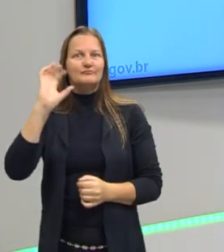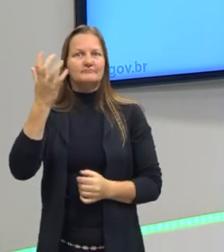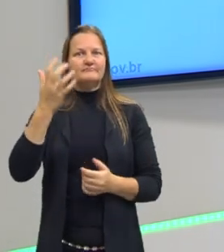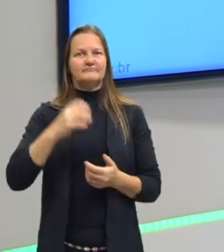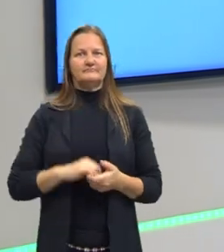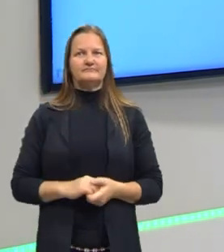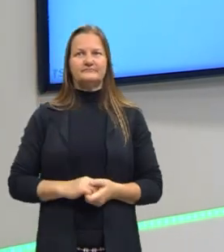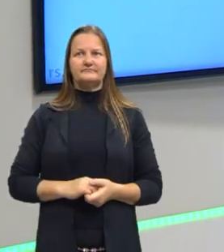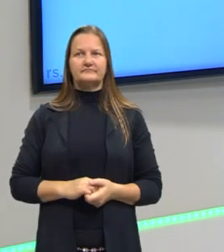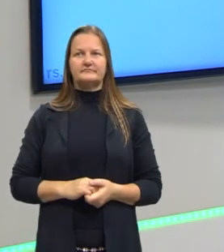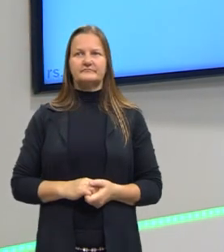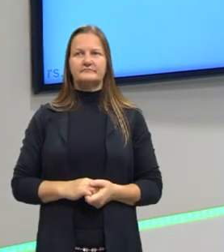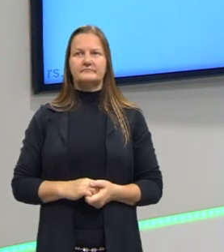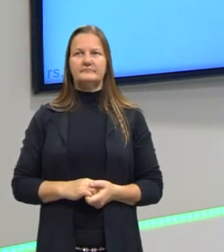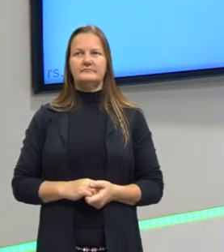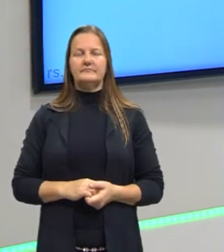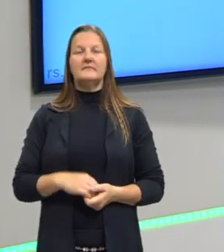a questão.